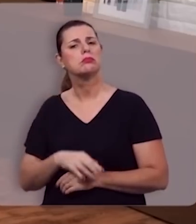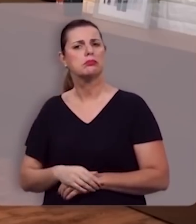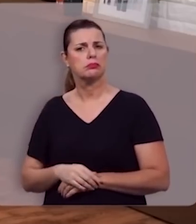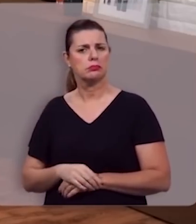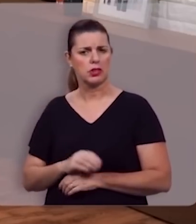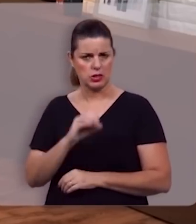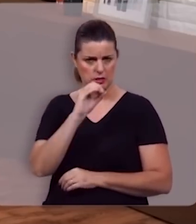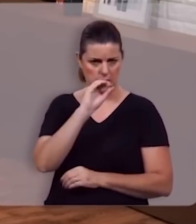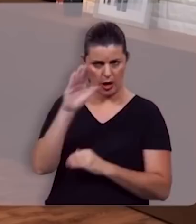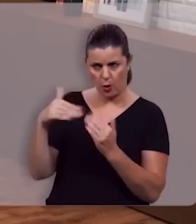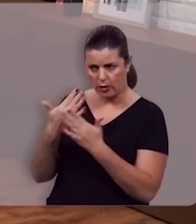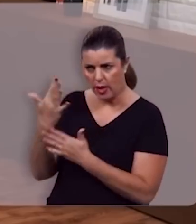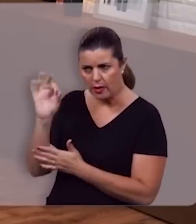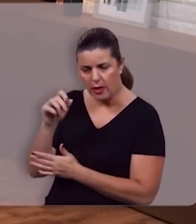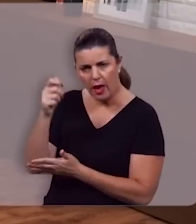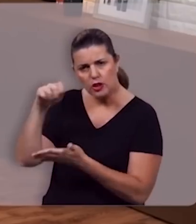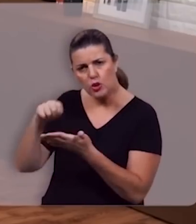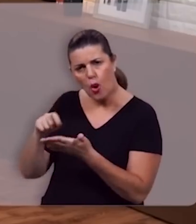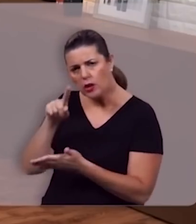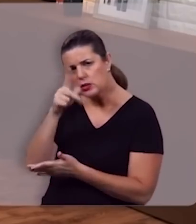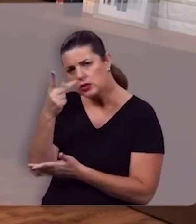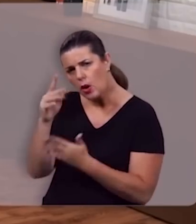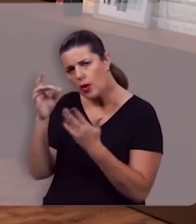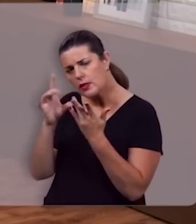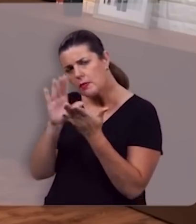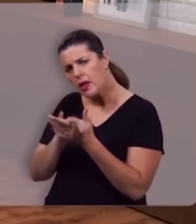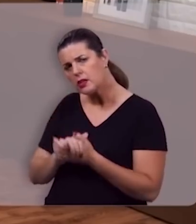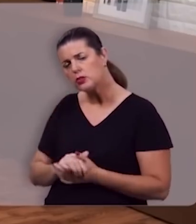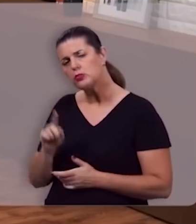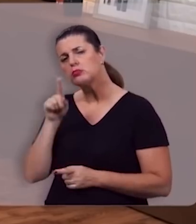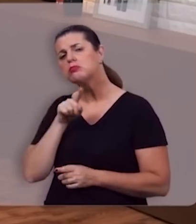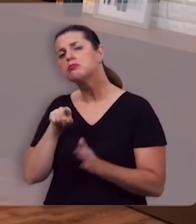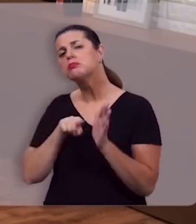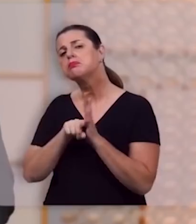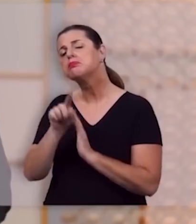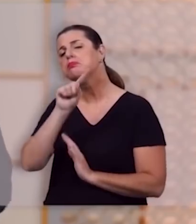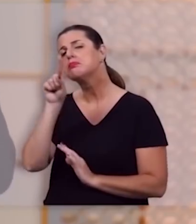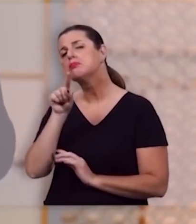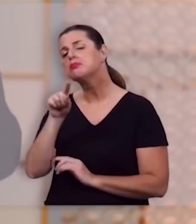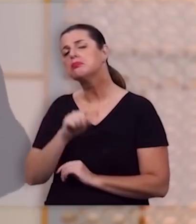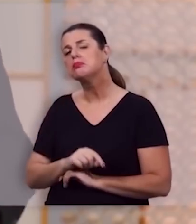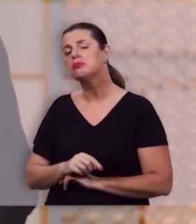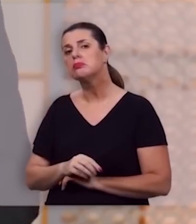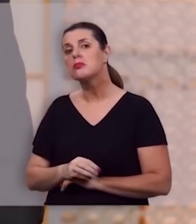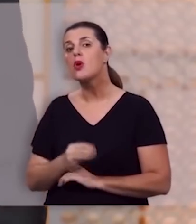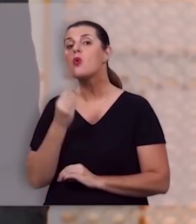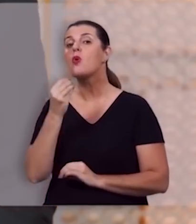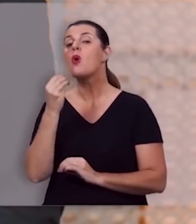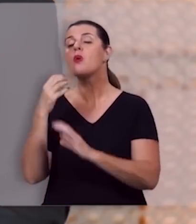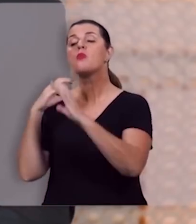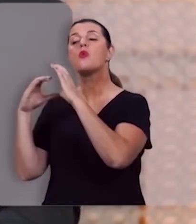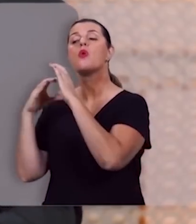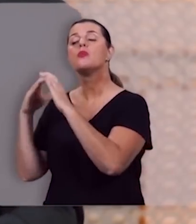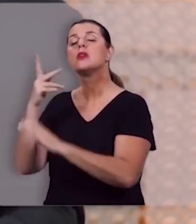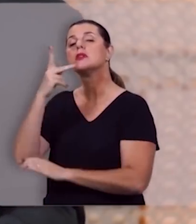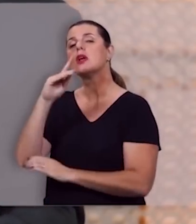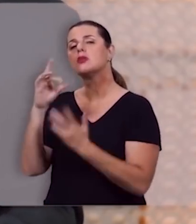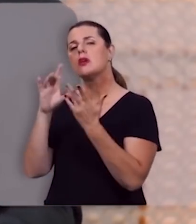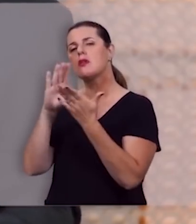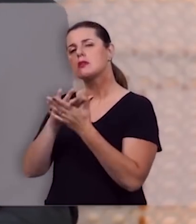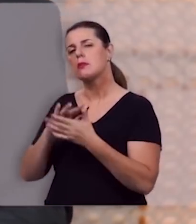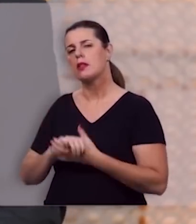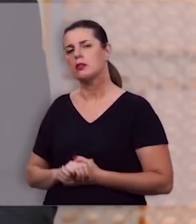de zero a dez que nota você dá ao seu casamento como é que anda a comunicação no seu casamento